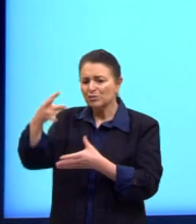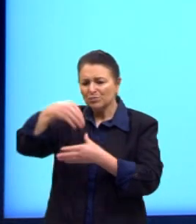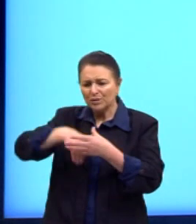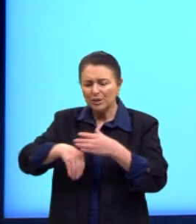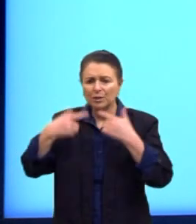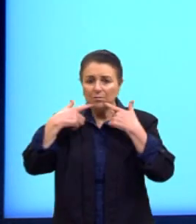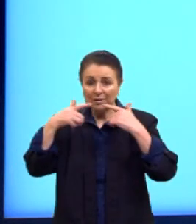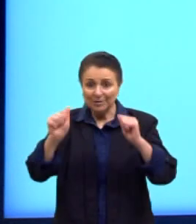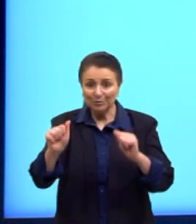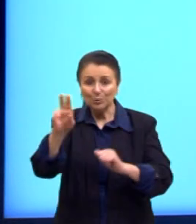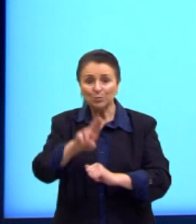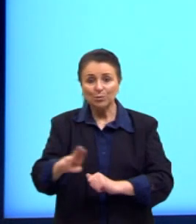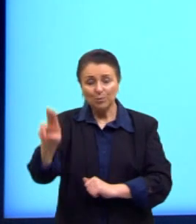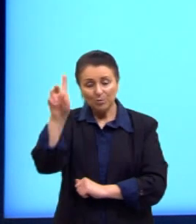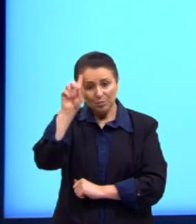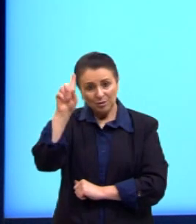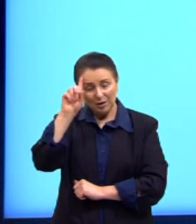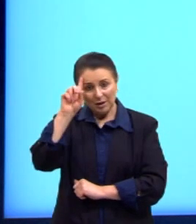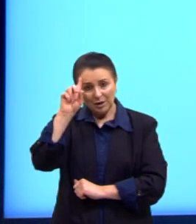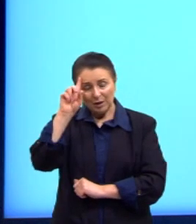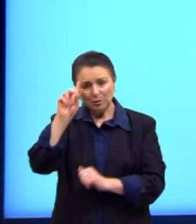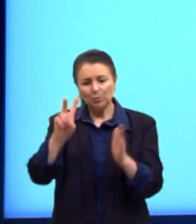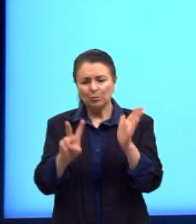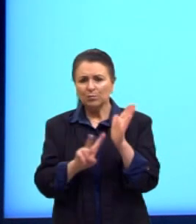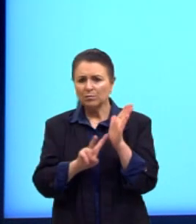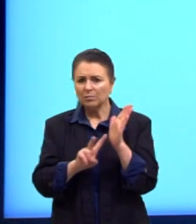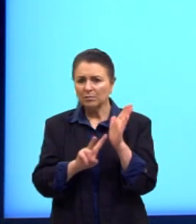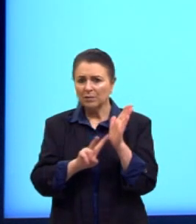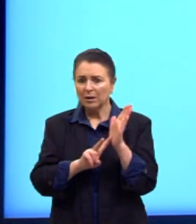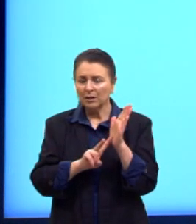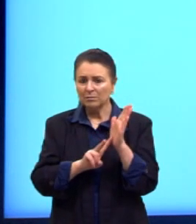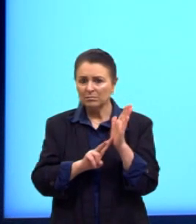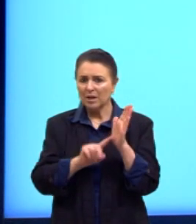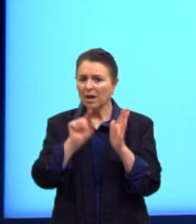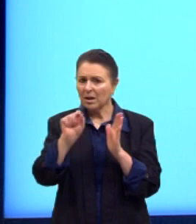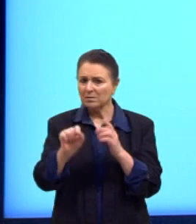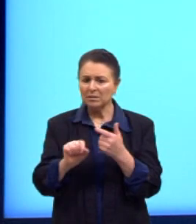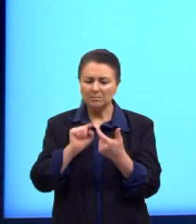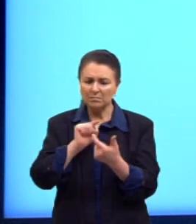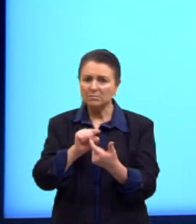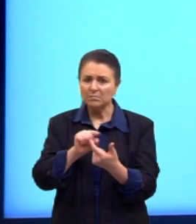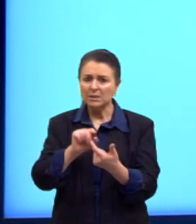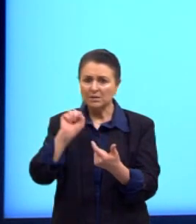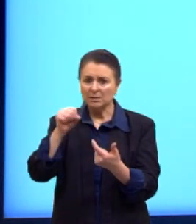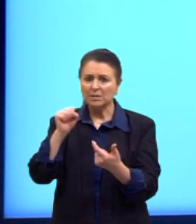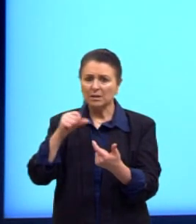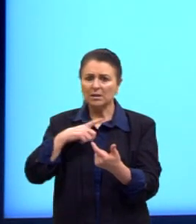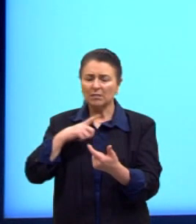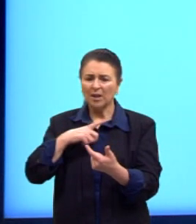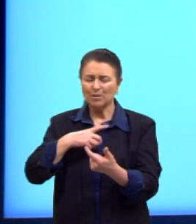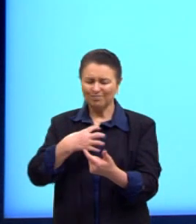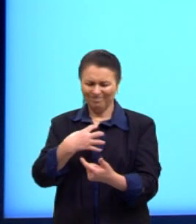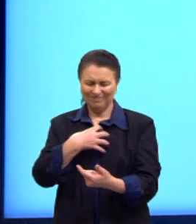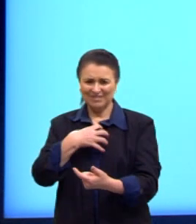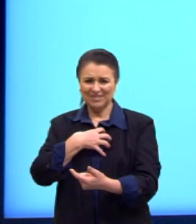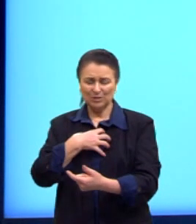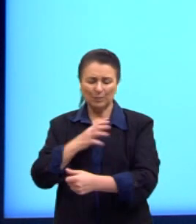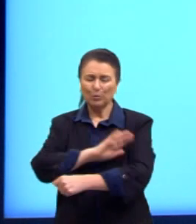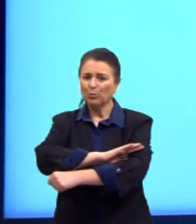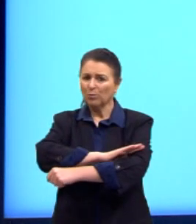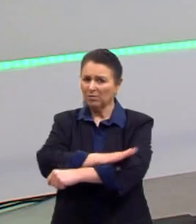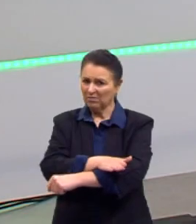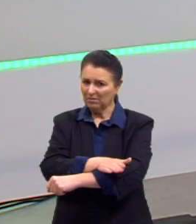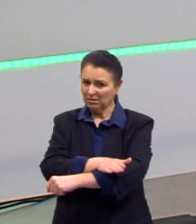do nosso dia a dia, do nosso vocabulário, essas expressões que são síndico e racista e que, sim, elas